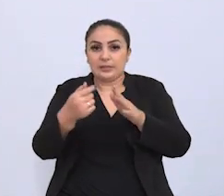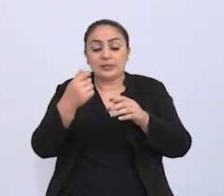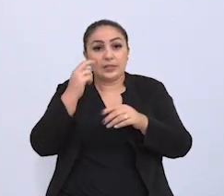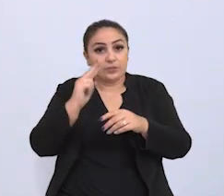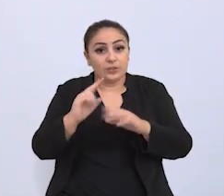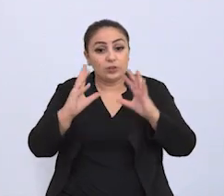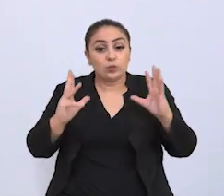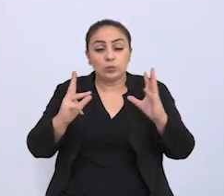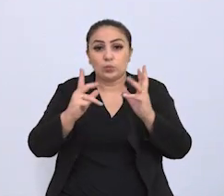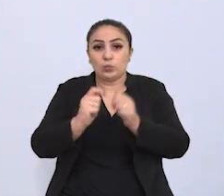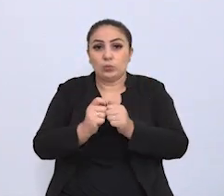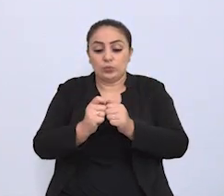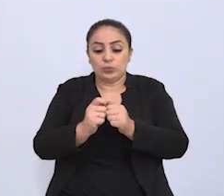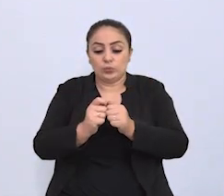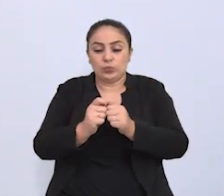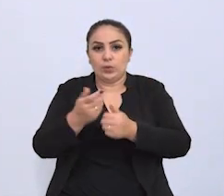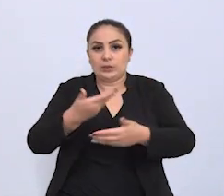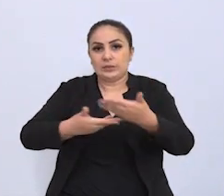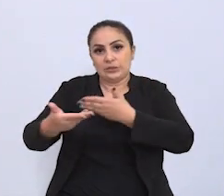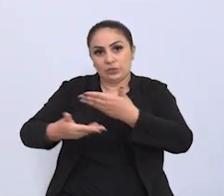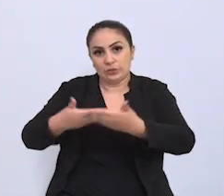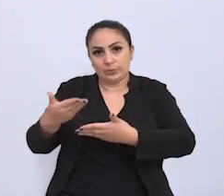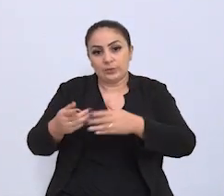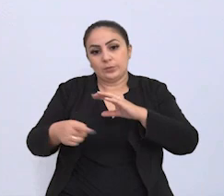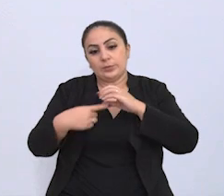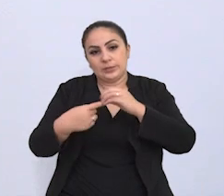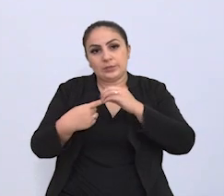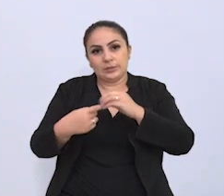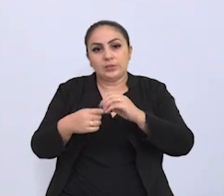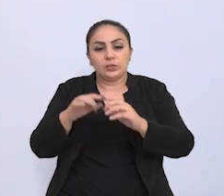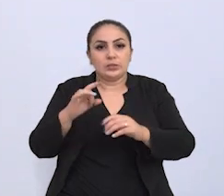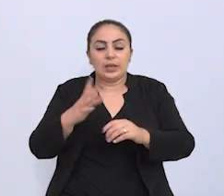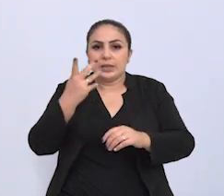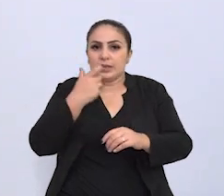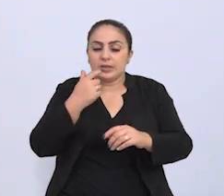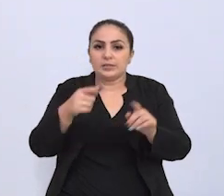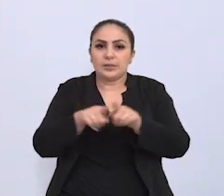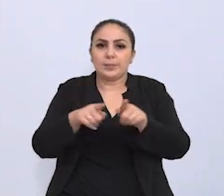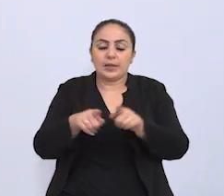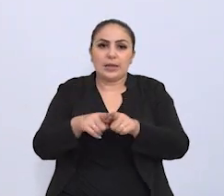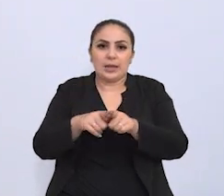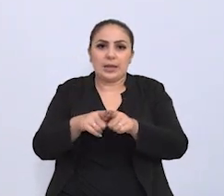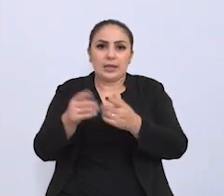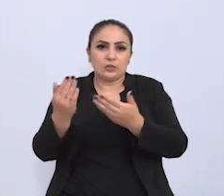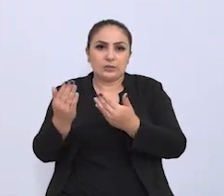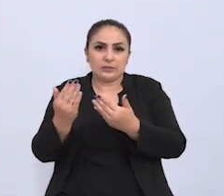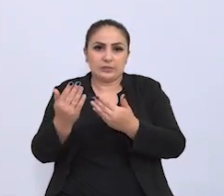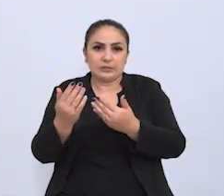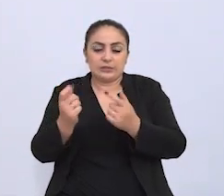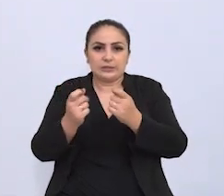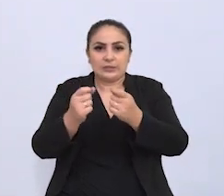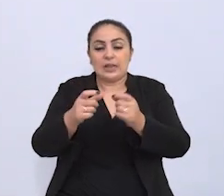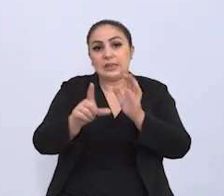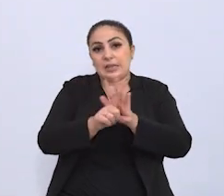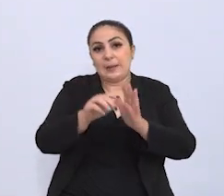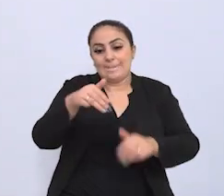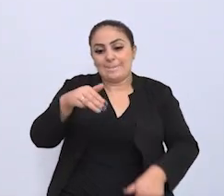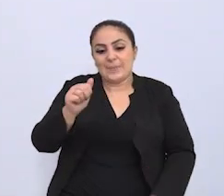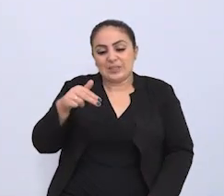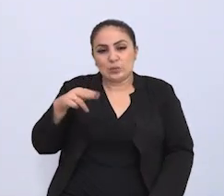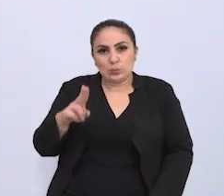que prevê o atendimento prioritário a crianças e adolescentes com câncer que se chama lei Manu